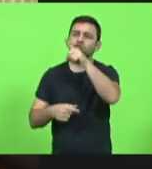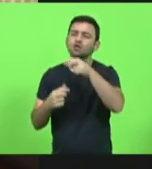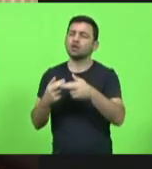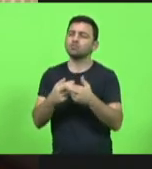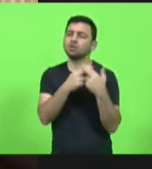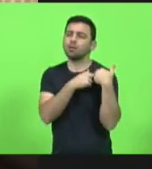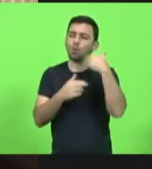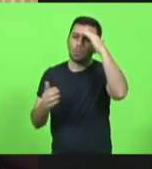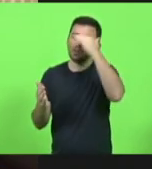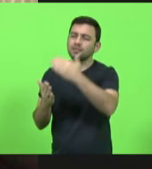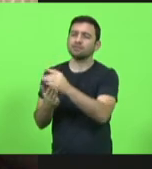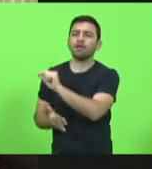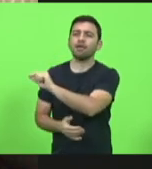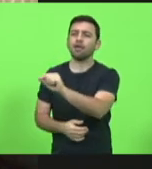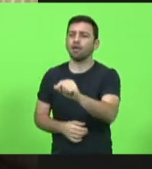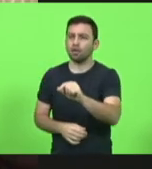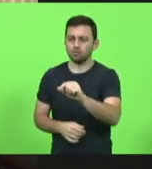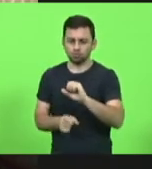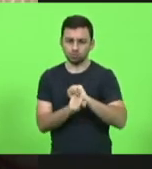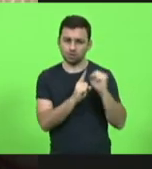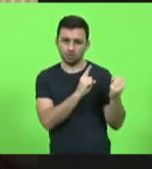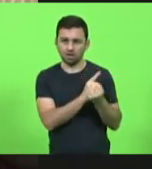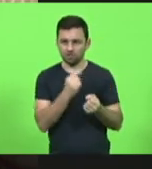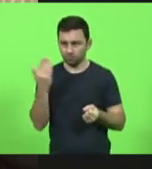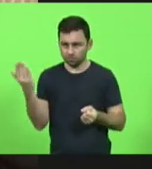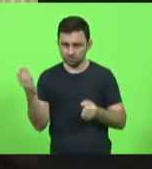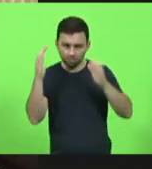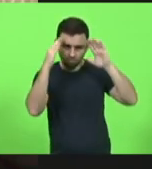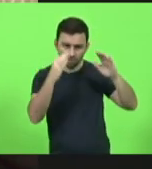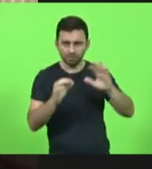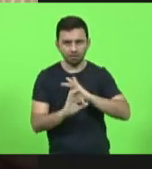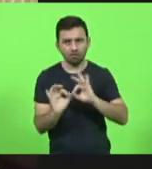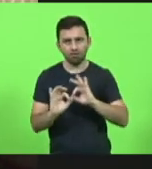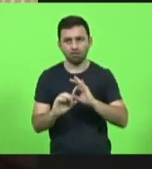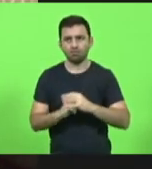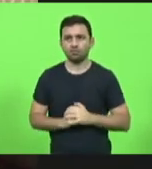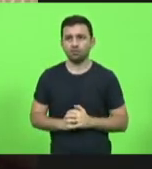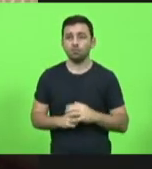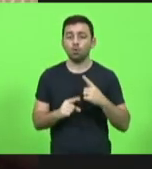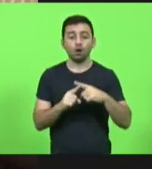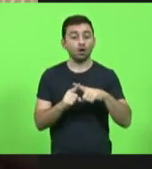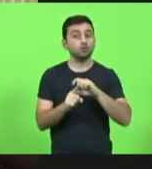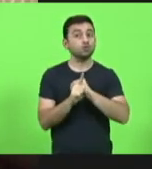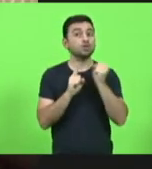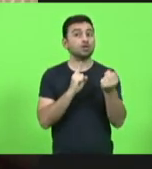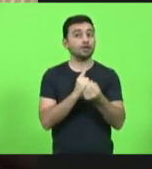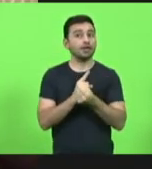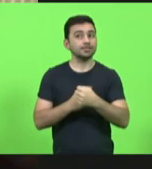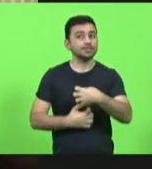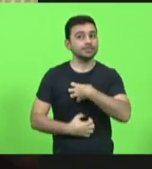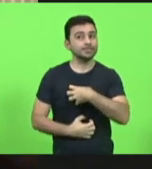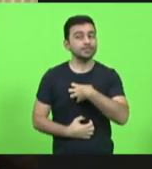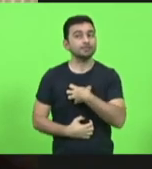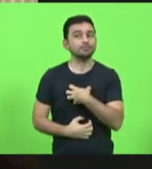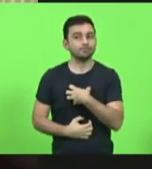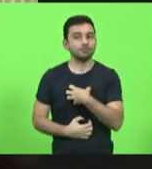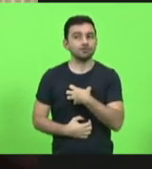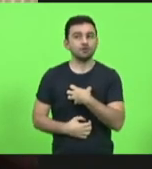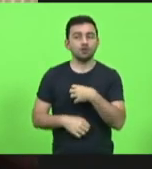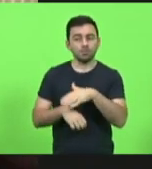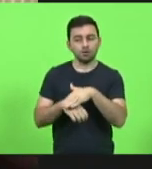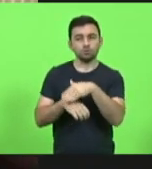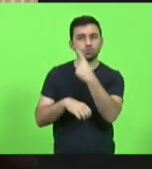Da sociedade, não é? Porque a sociedade está começando a sentir o reflexo dessas suas